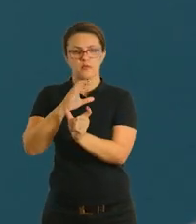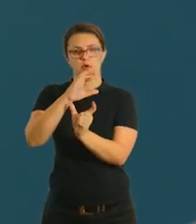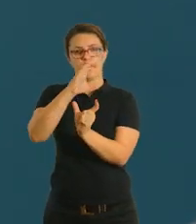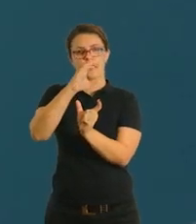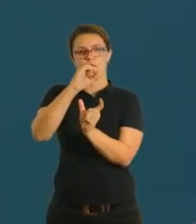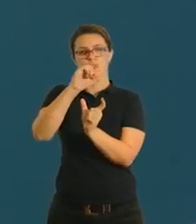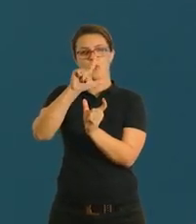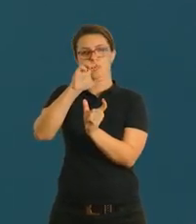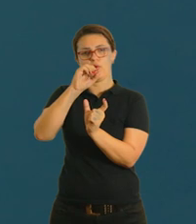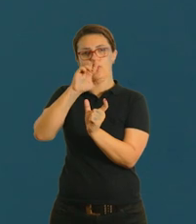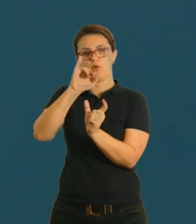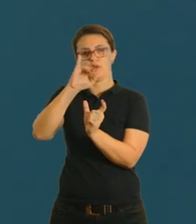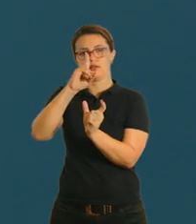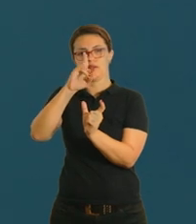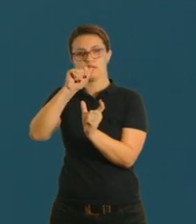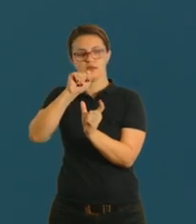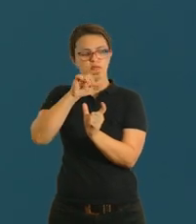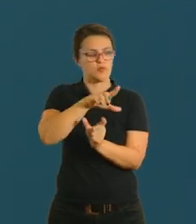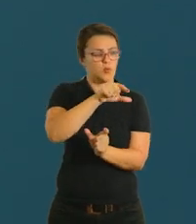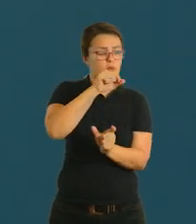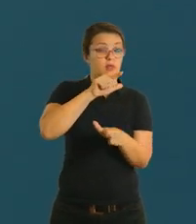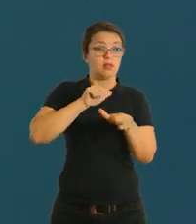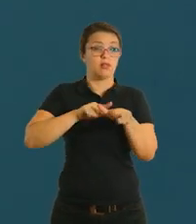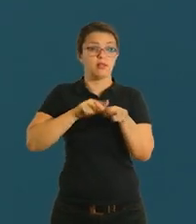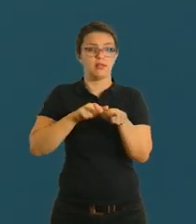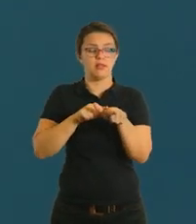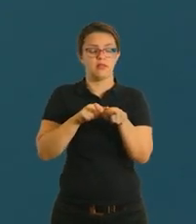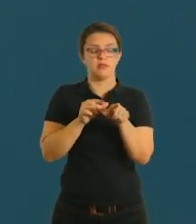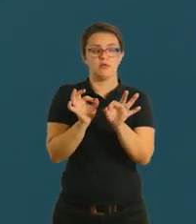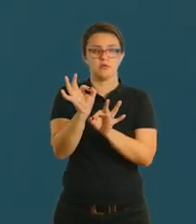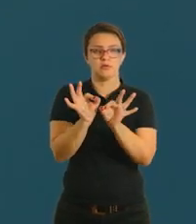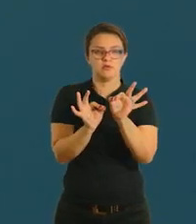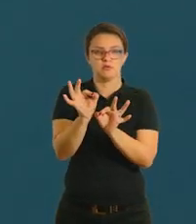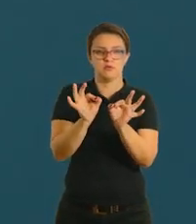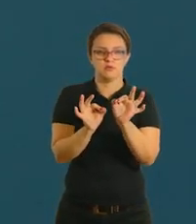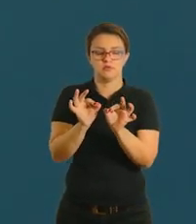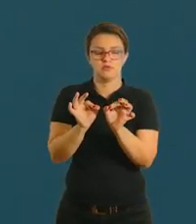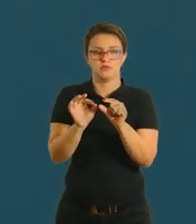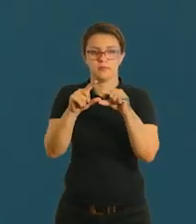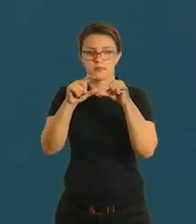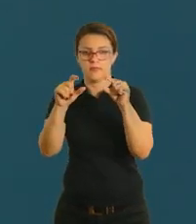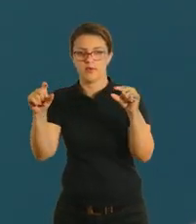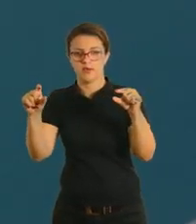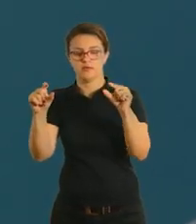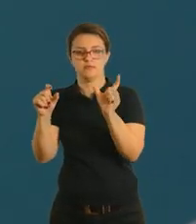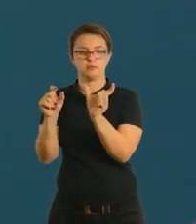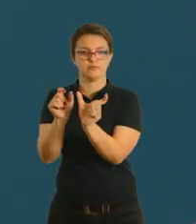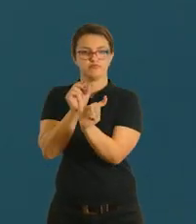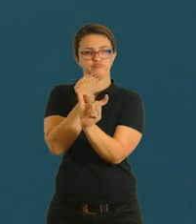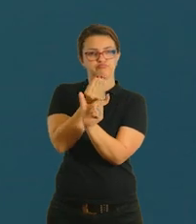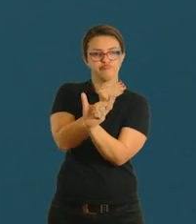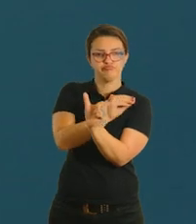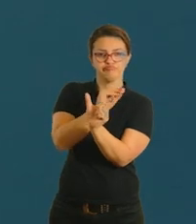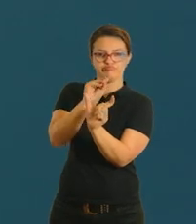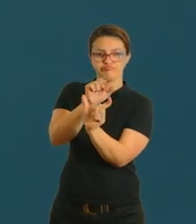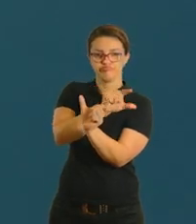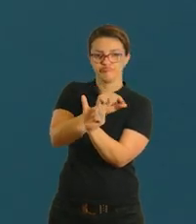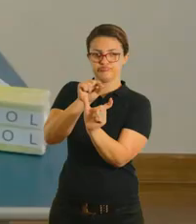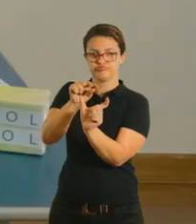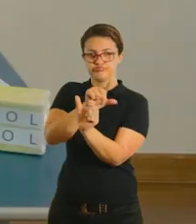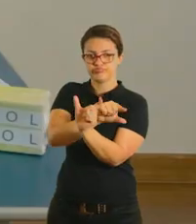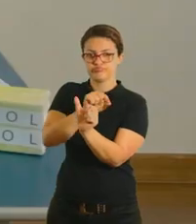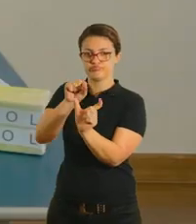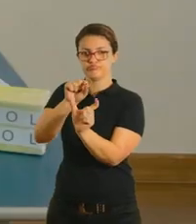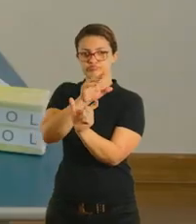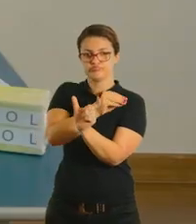e colocar as letrinhas. Eu fiz assim, mas você pode colocar na mesa, como eu fiz aqui. É que na escola a gente gosta de colocar assim, já